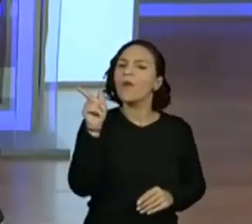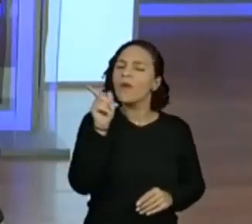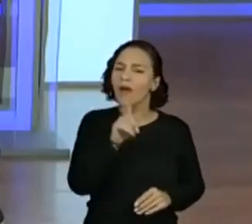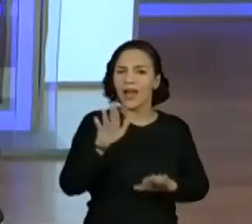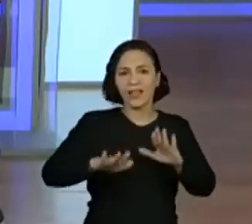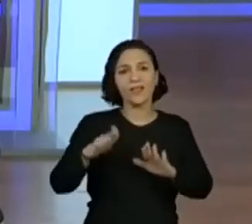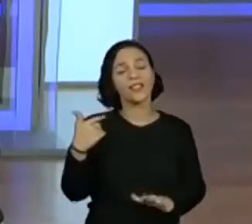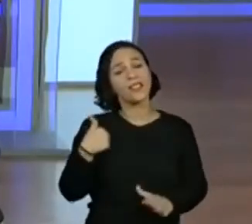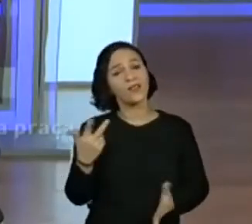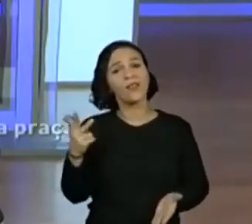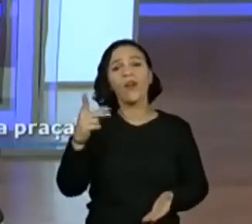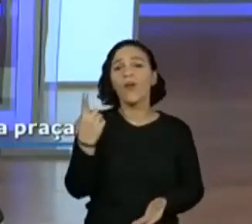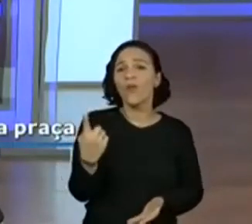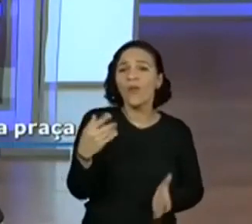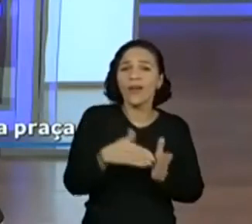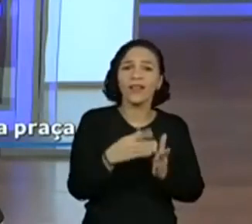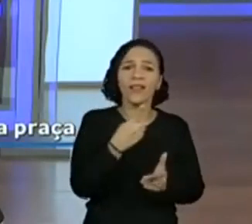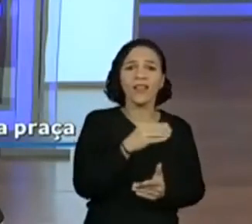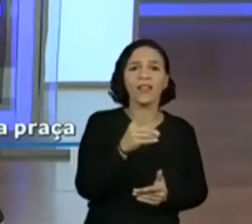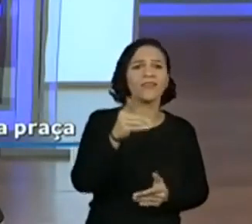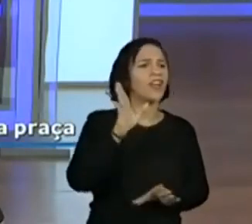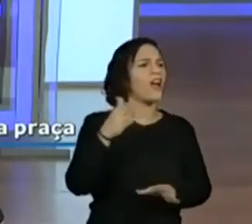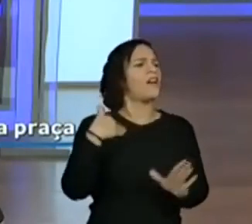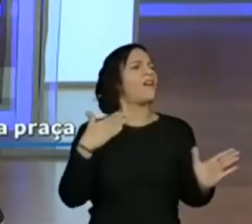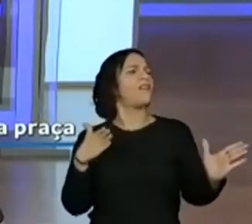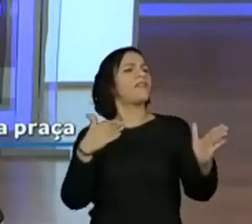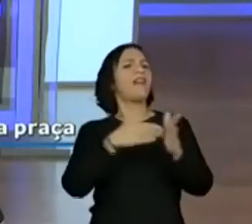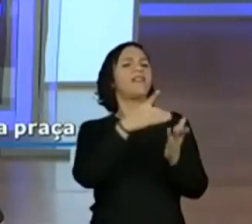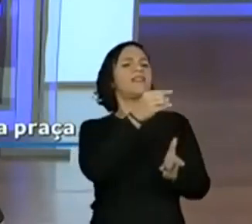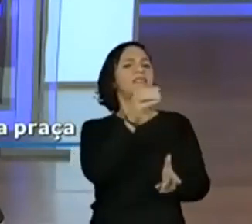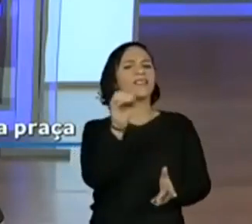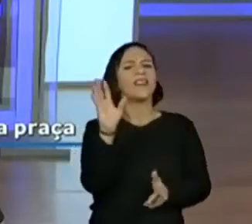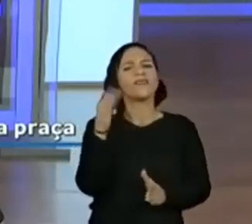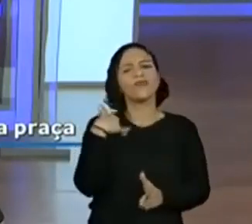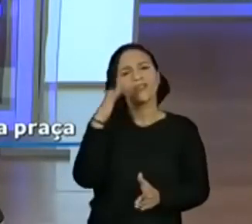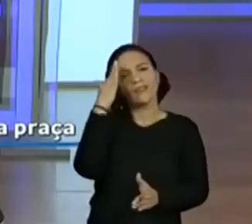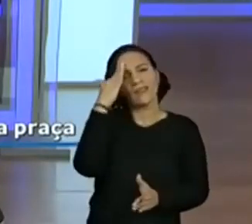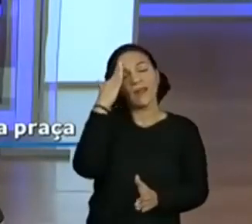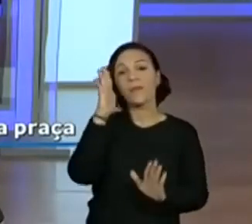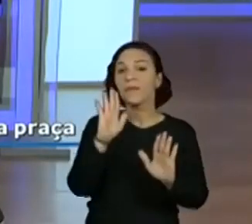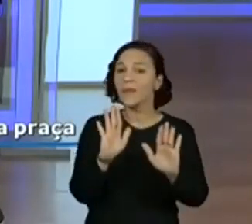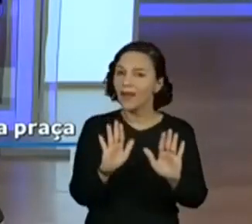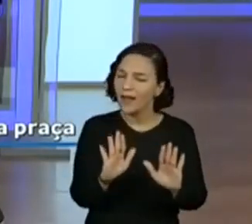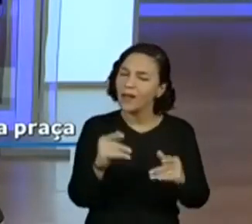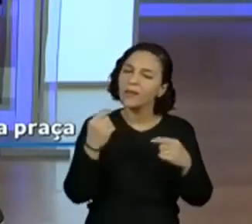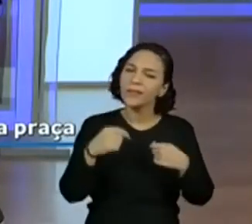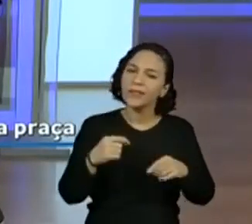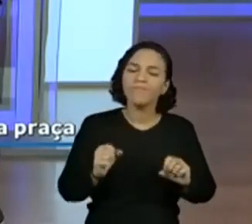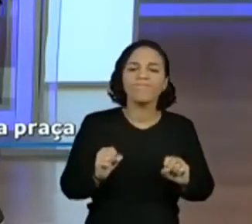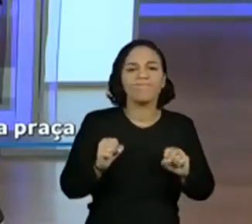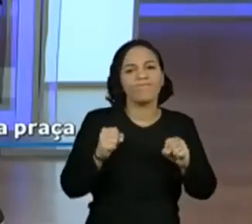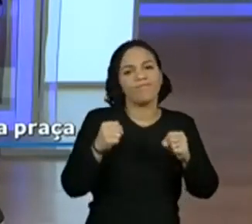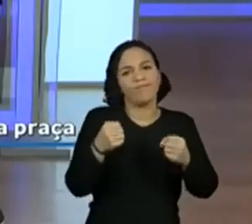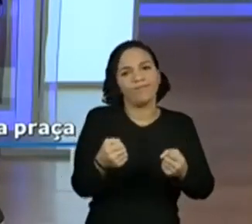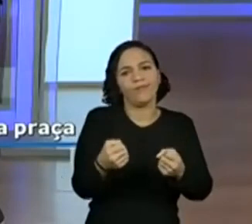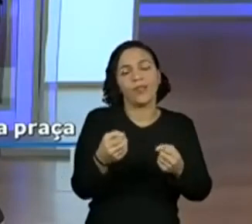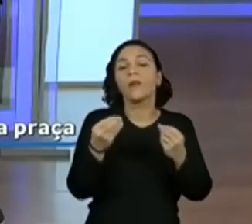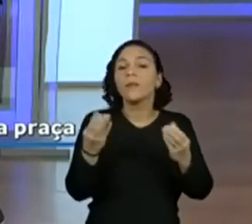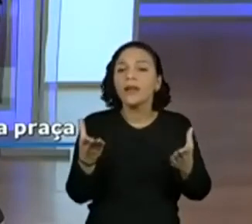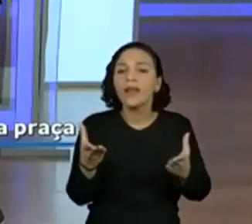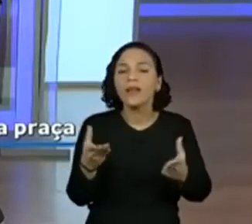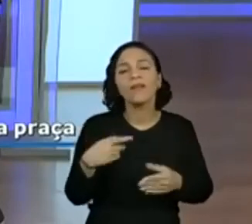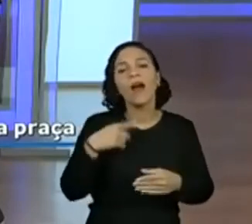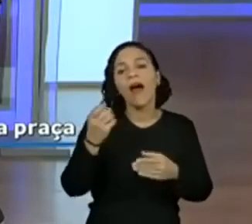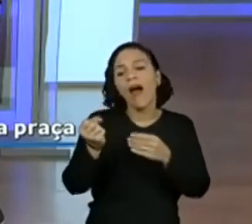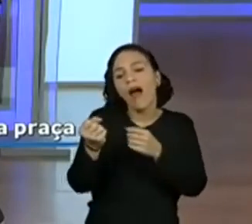às vezes a gente está aqui de 1 até 10 e vocês já estão contando até 100. Mas a gente precisa ir aí reforçando justamente para aqueles que caminham